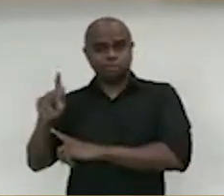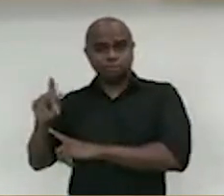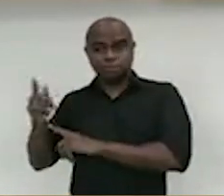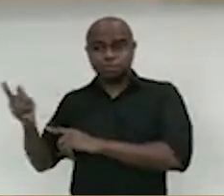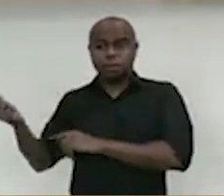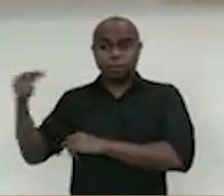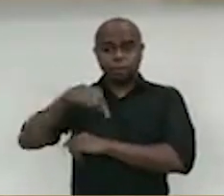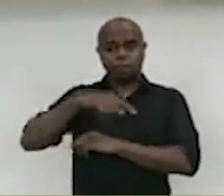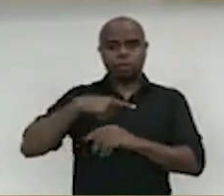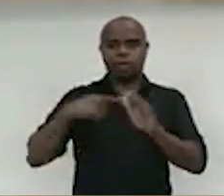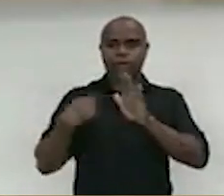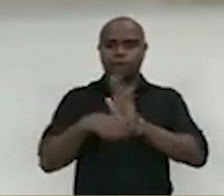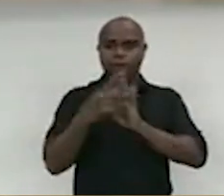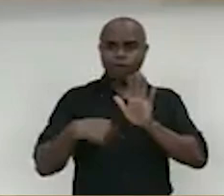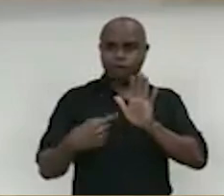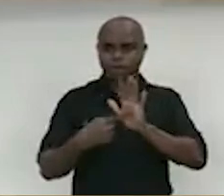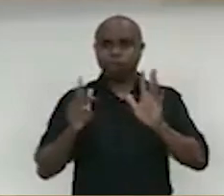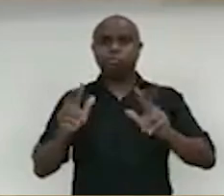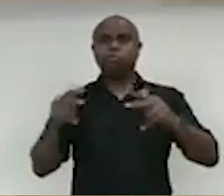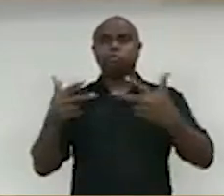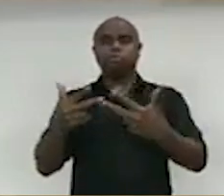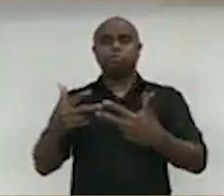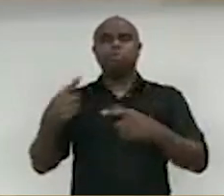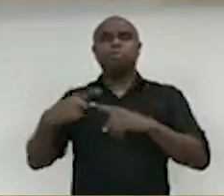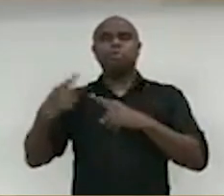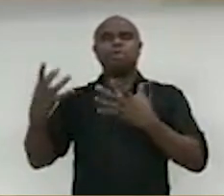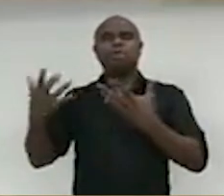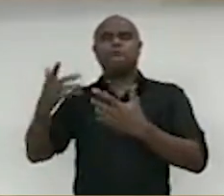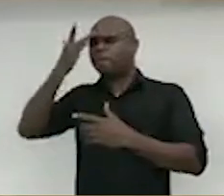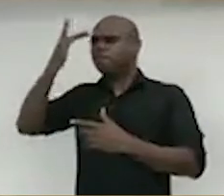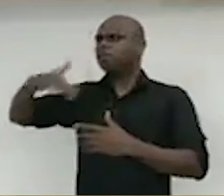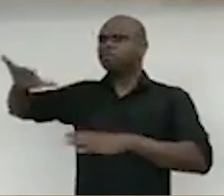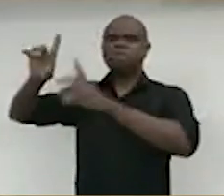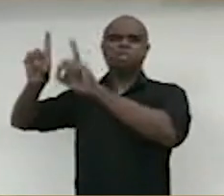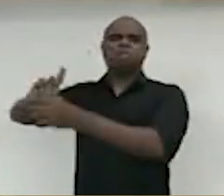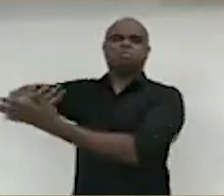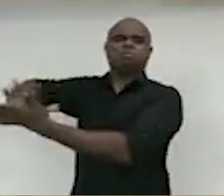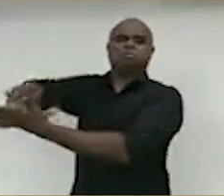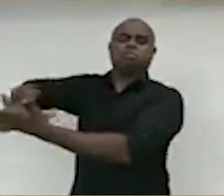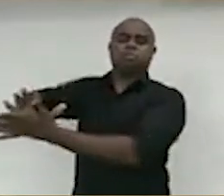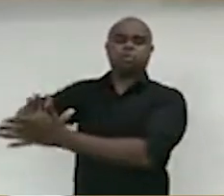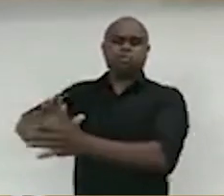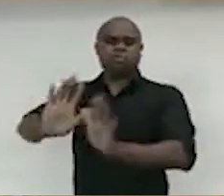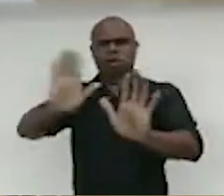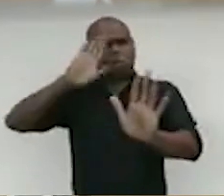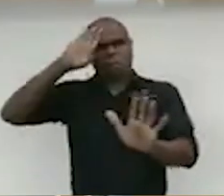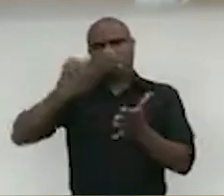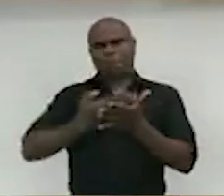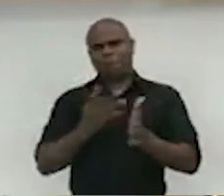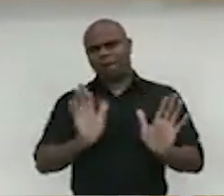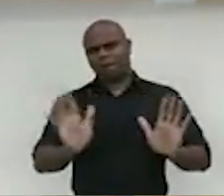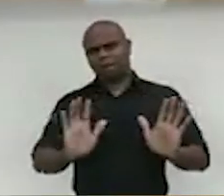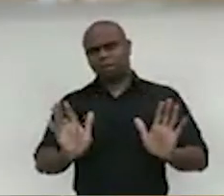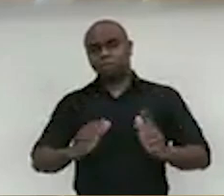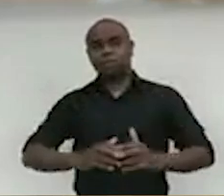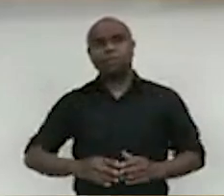veto para esta casa querendo o mal das pessoas. Não, não acredito nisso. Eu acredito realmente em uma